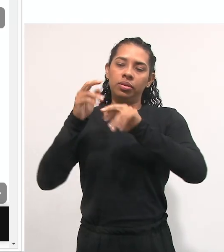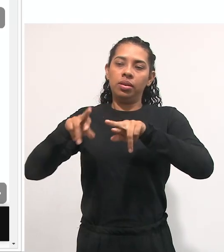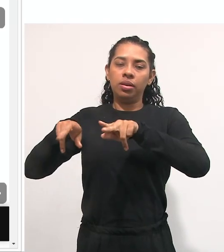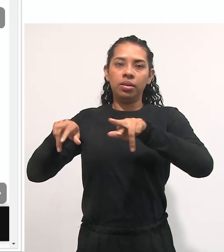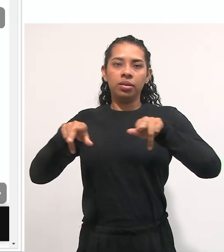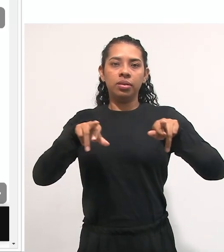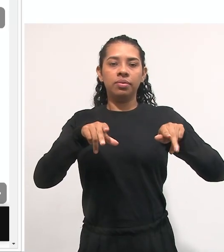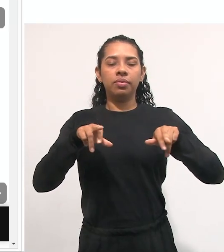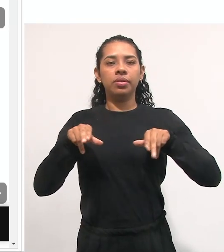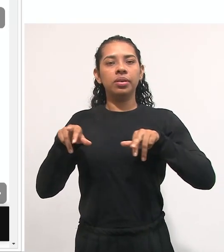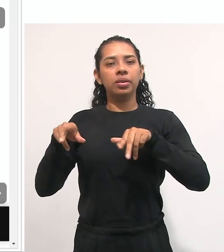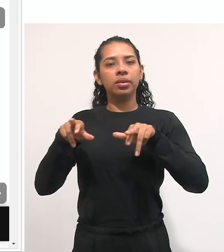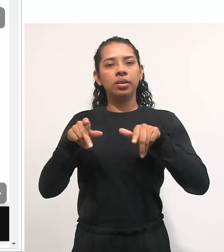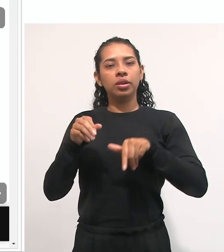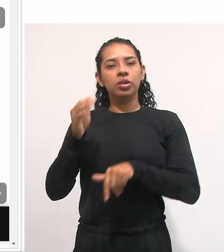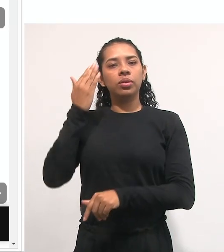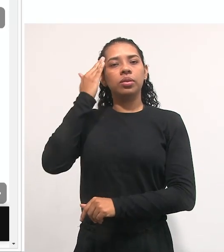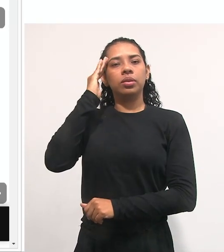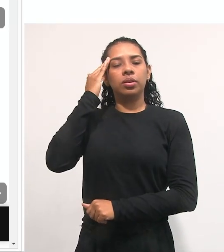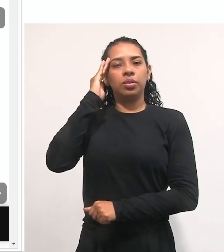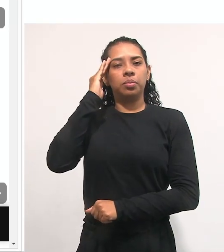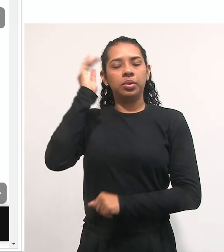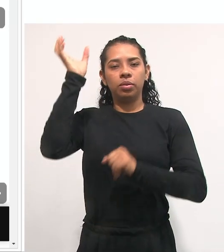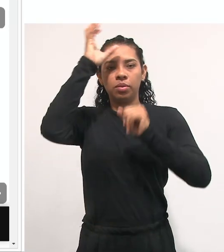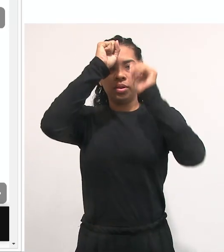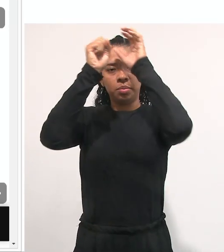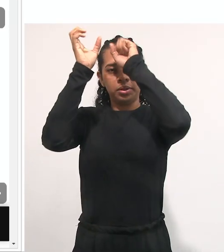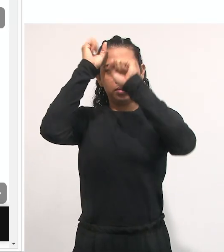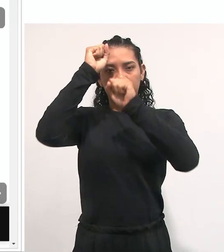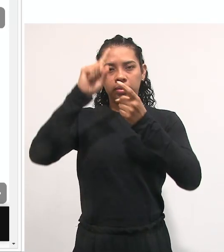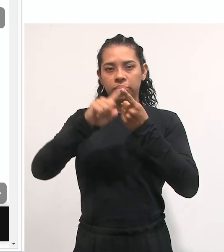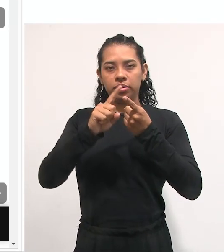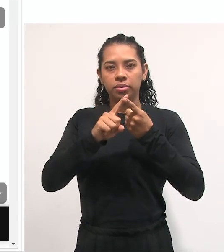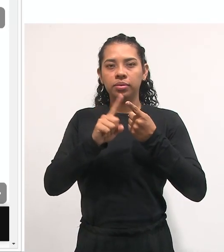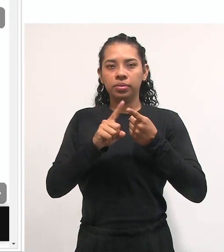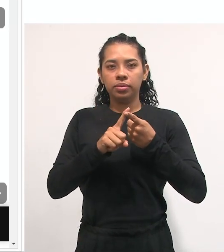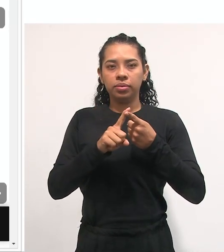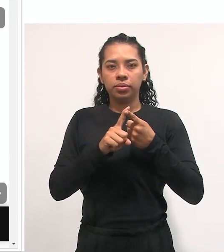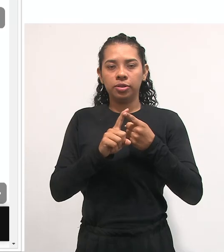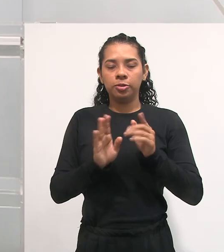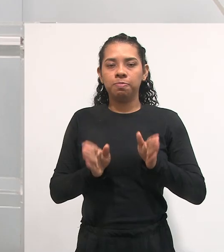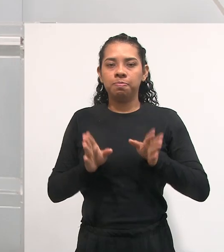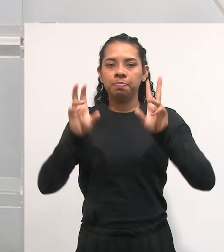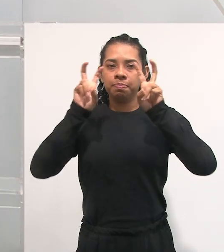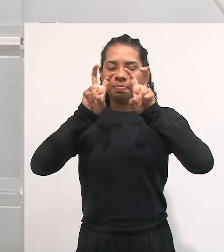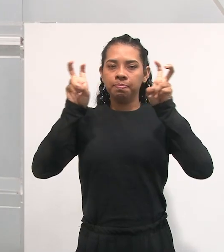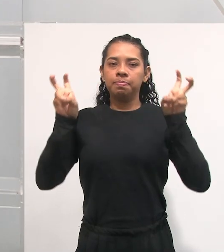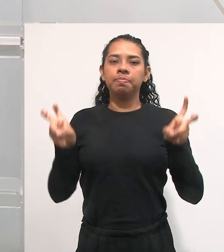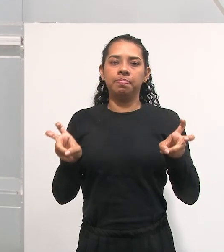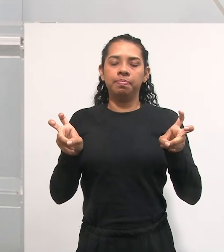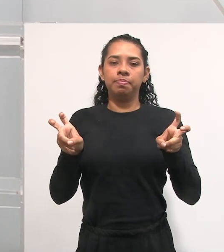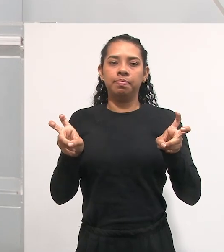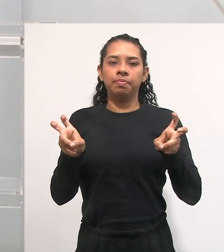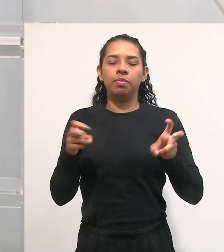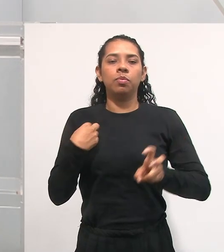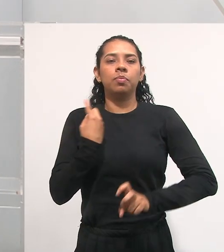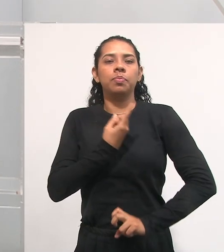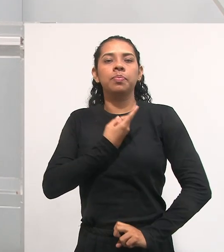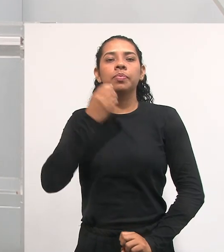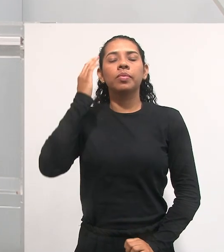concepções de avaliação da aprendizagem. Nesse item, a gente vai discutir questões como